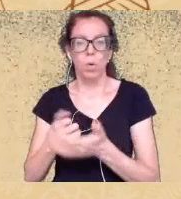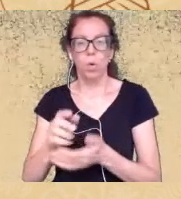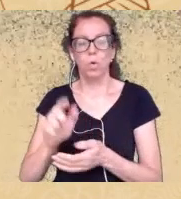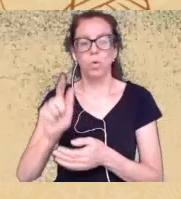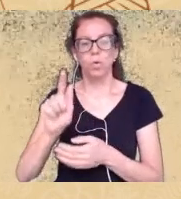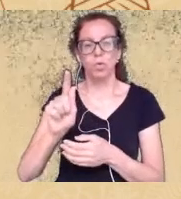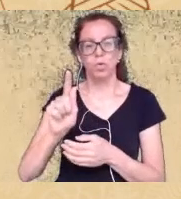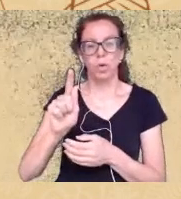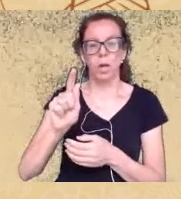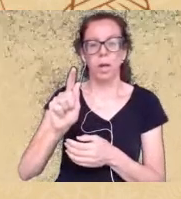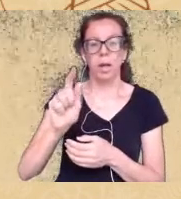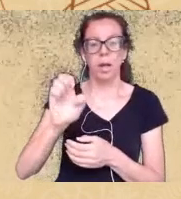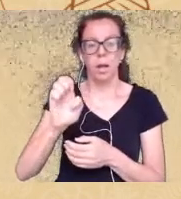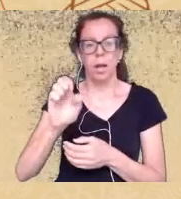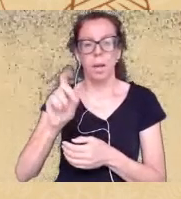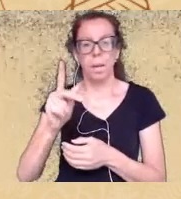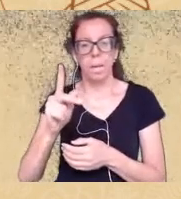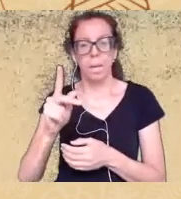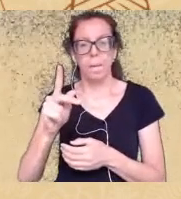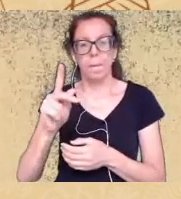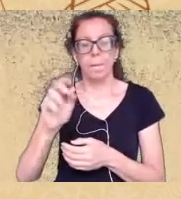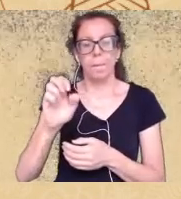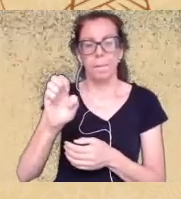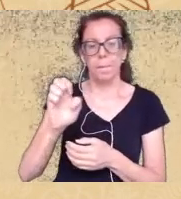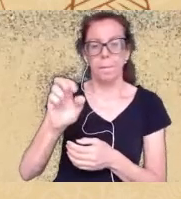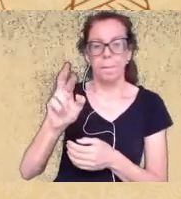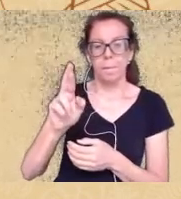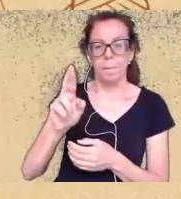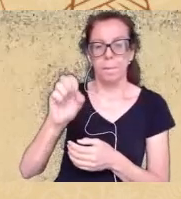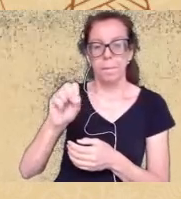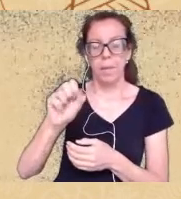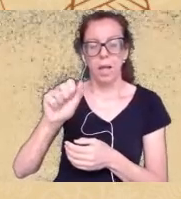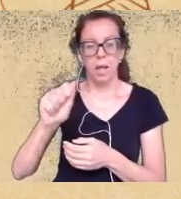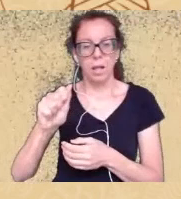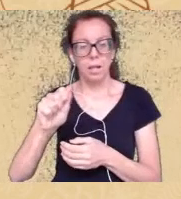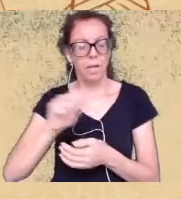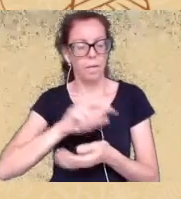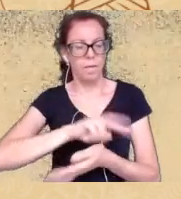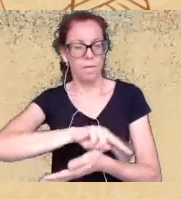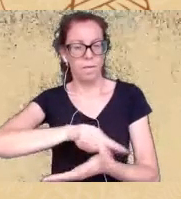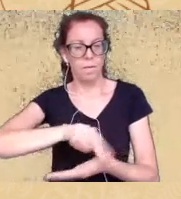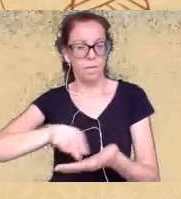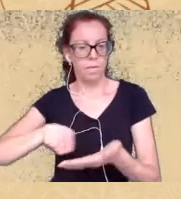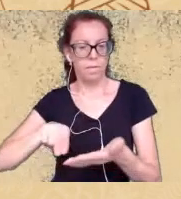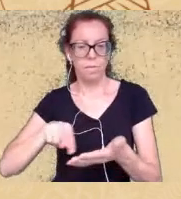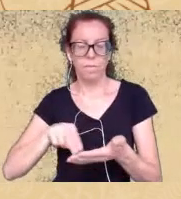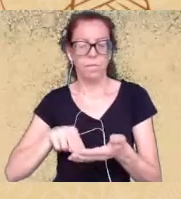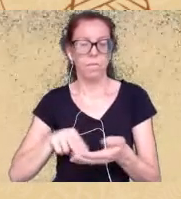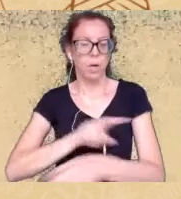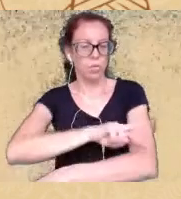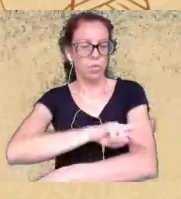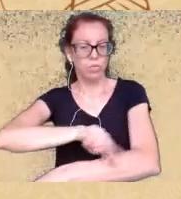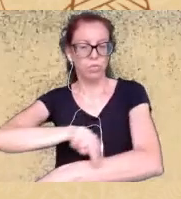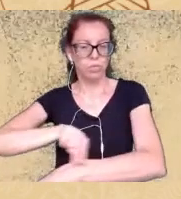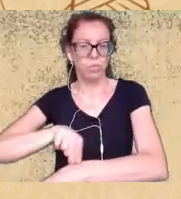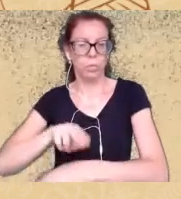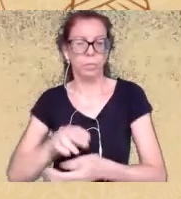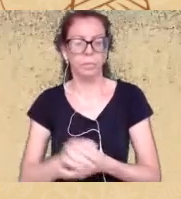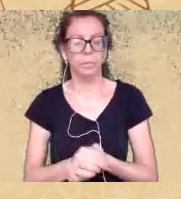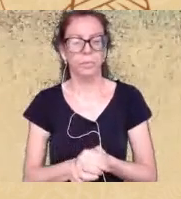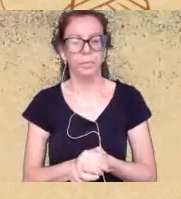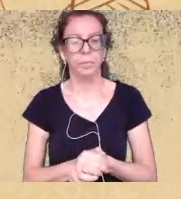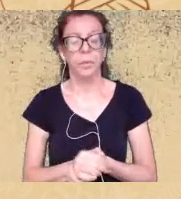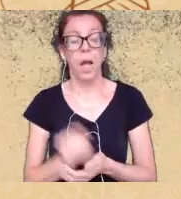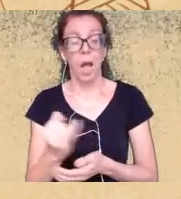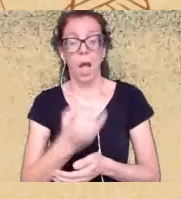educação raça gênero e sexualidade Aldri Lord e é importante dizer que o nosso grupo leva